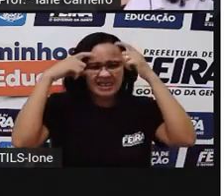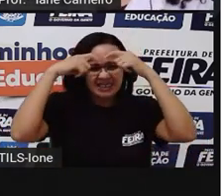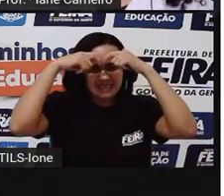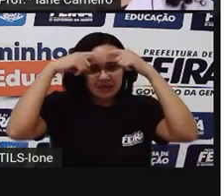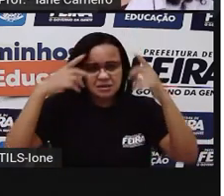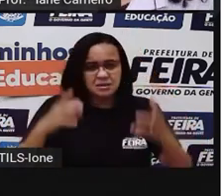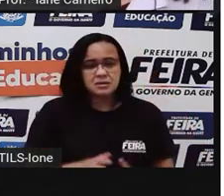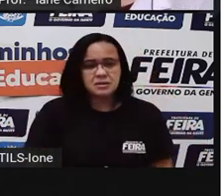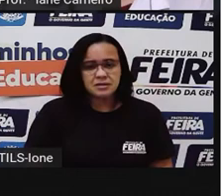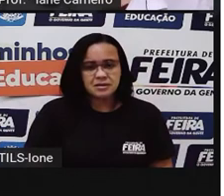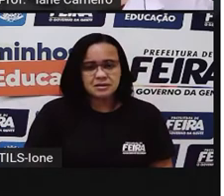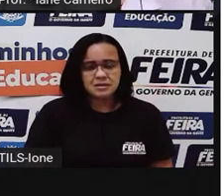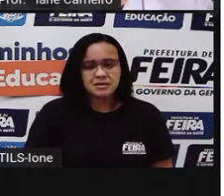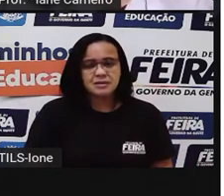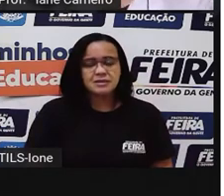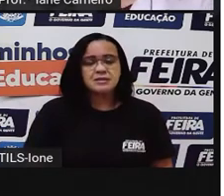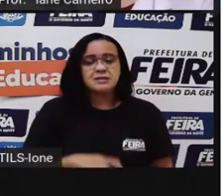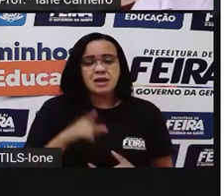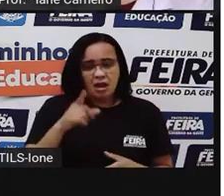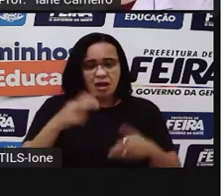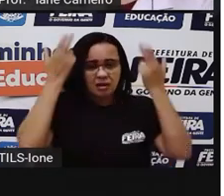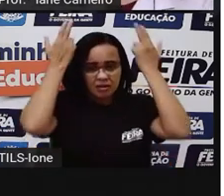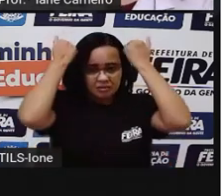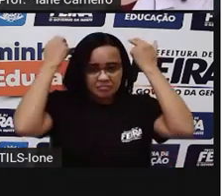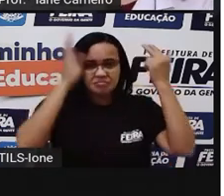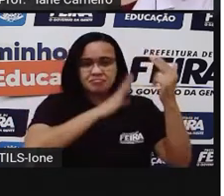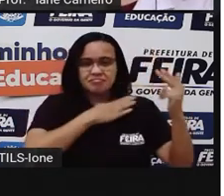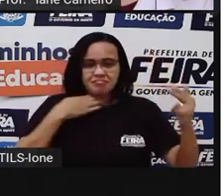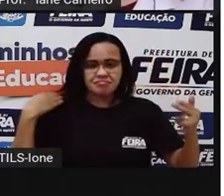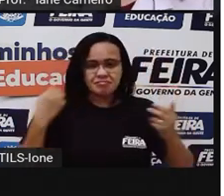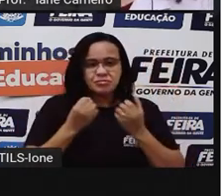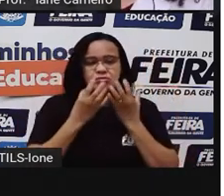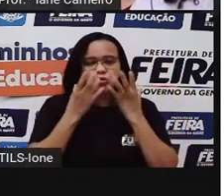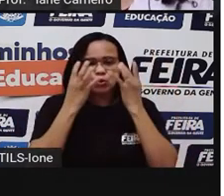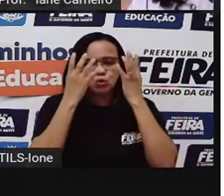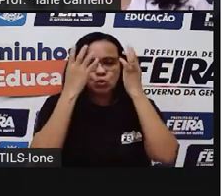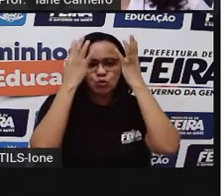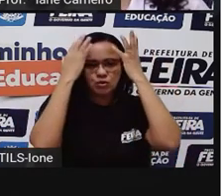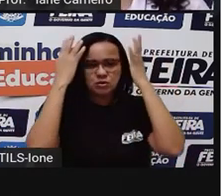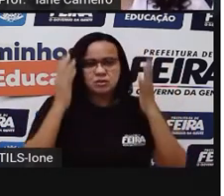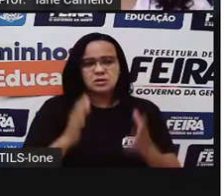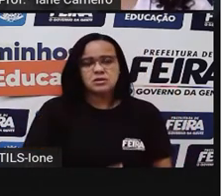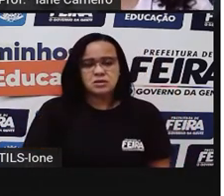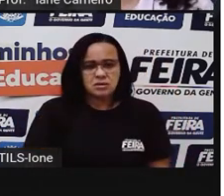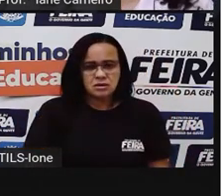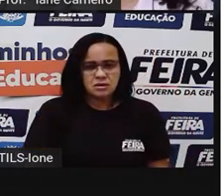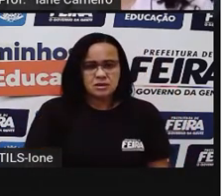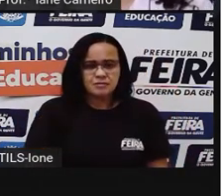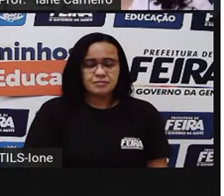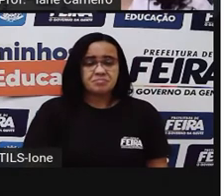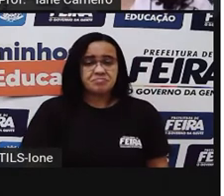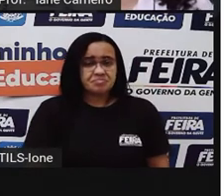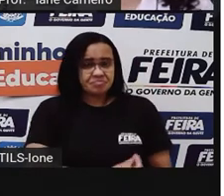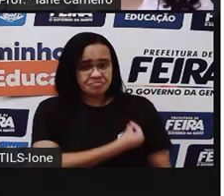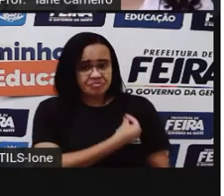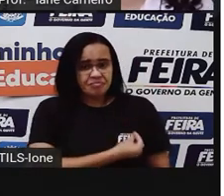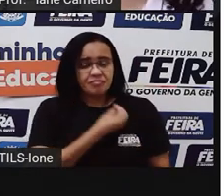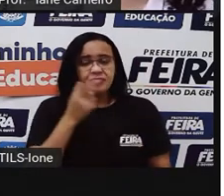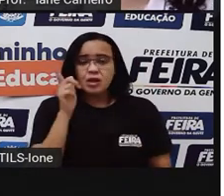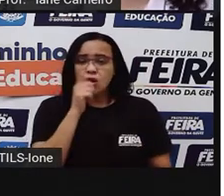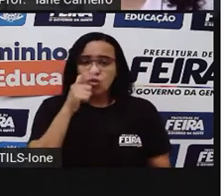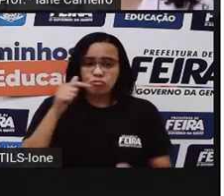A mula sem cabeça, né? Que tem a chama, o fogo na cabeça. Vamos pro próximo. Vivo no rio